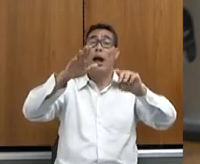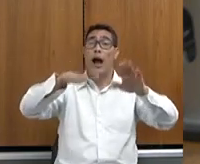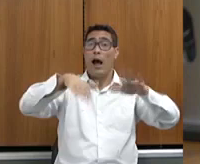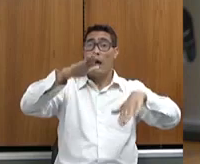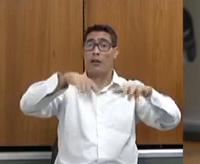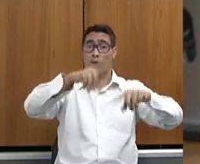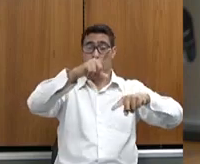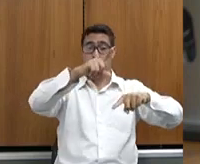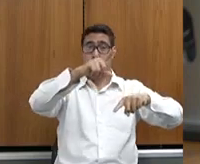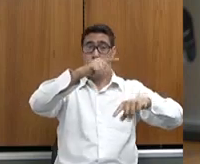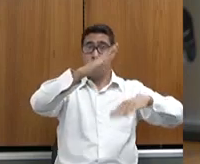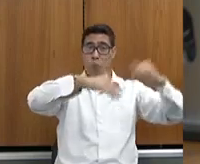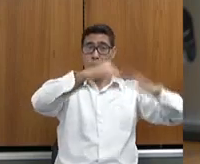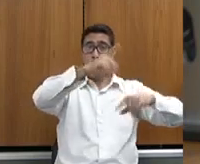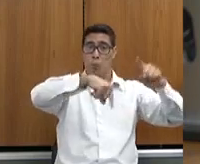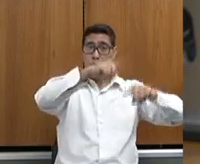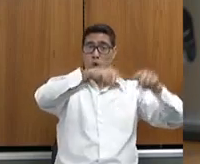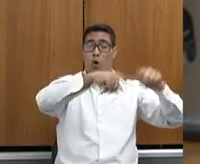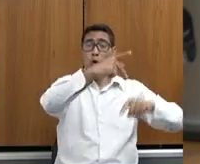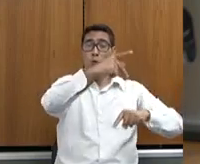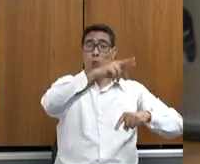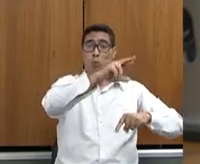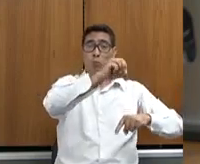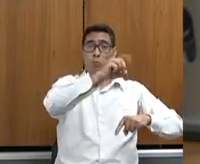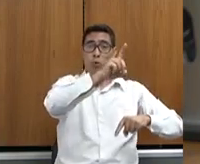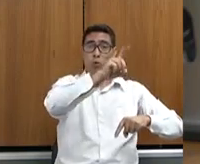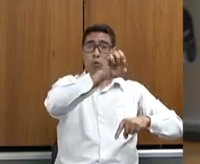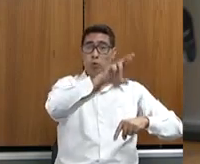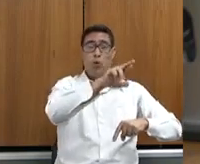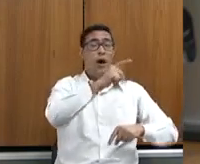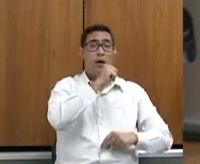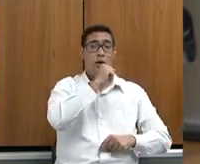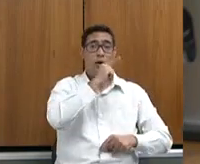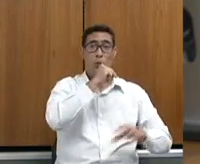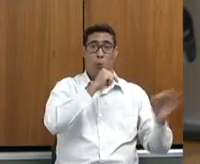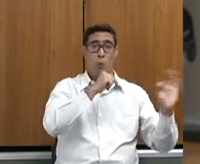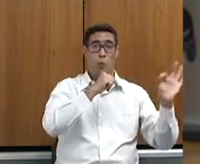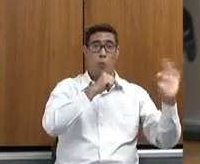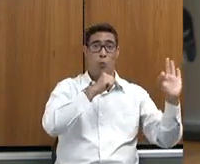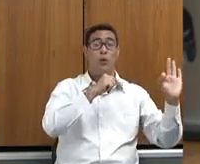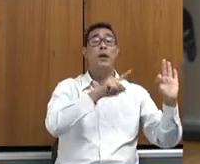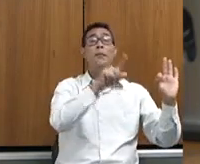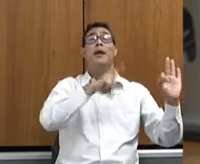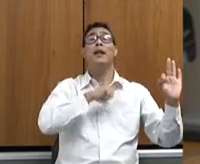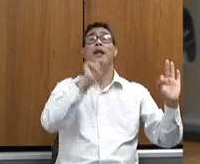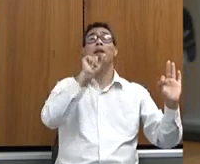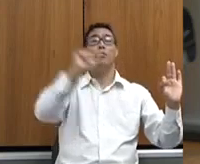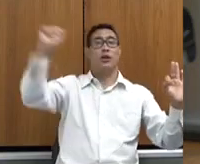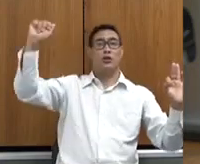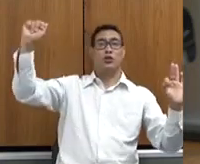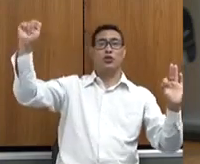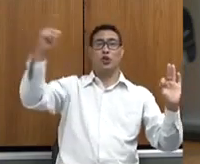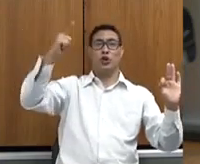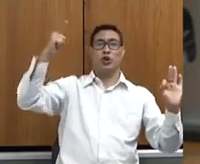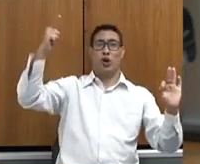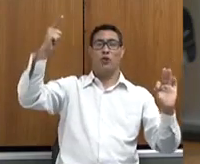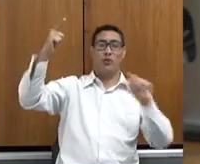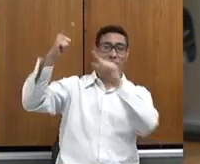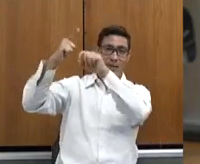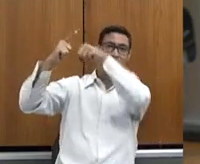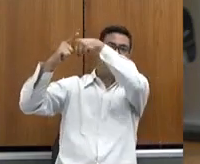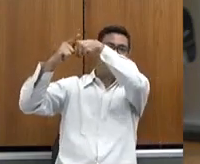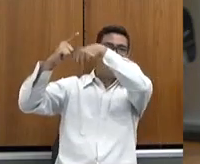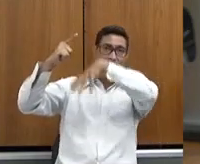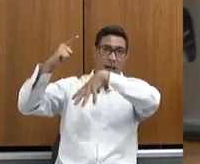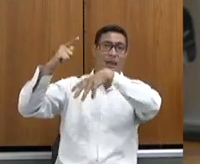água para produzir, mas ele tem sol para produzir energia, e a energia é cacau, é dinheiro. Ou seja, o Estado